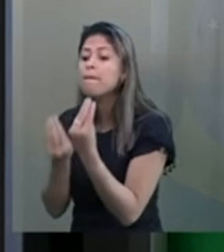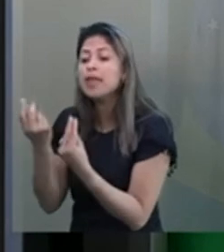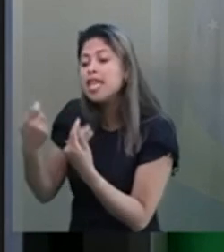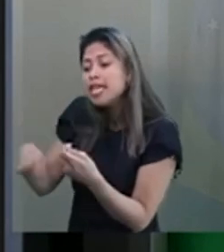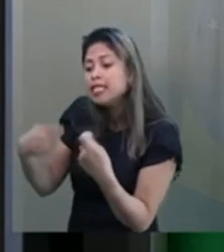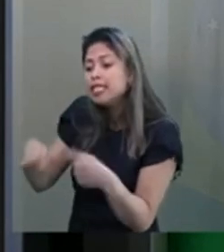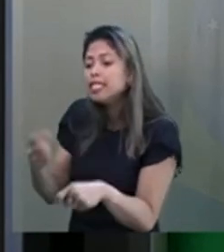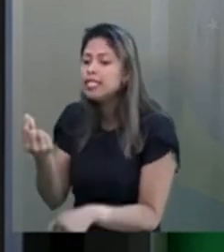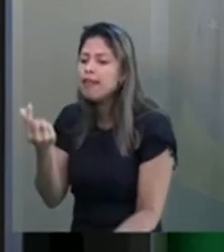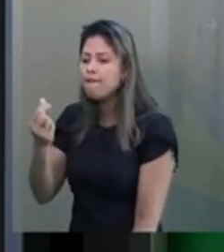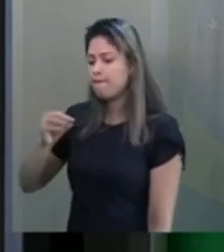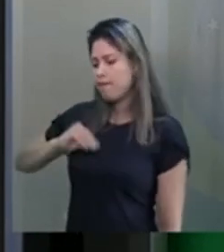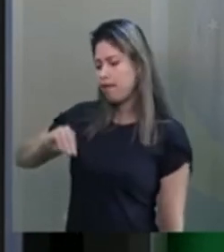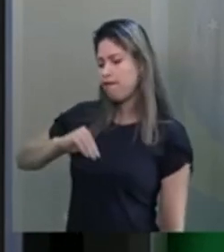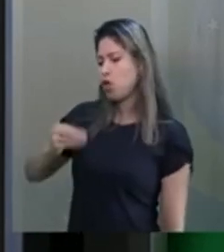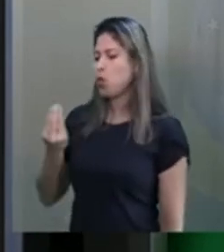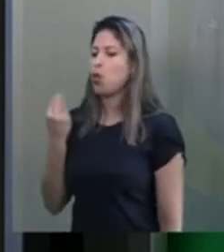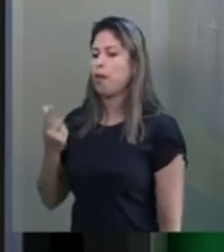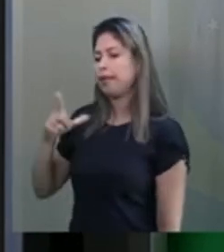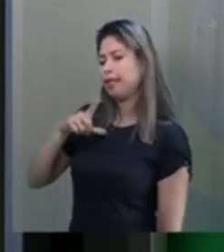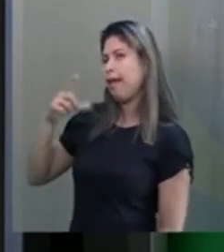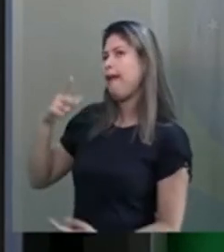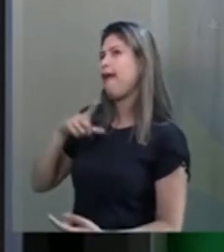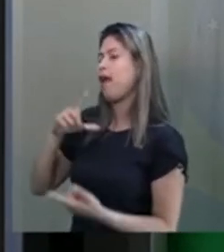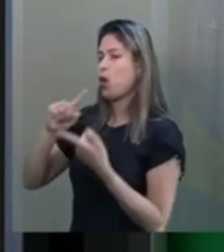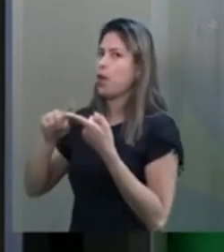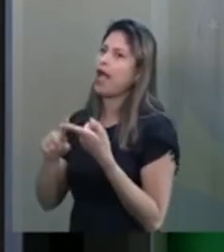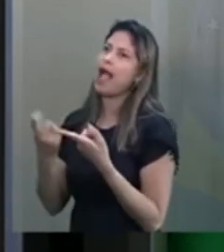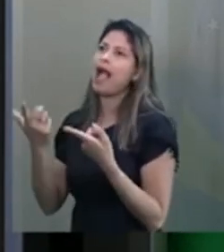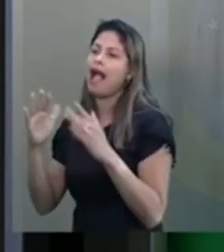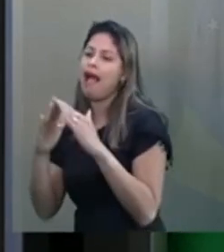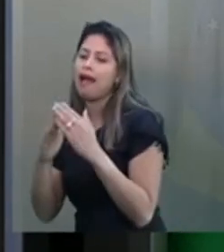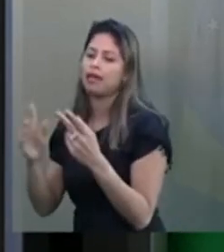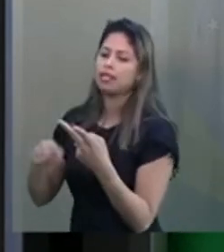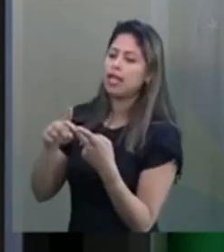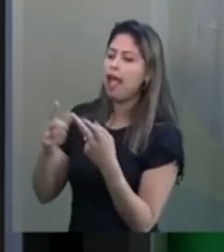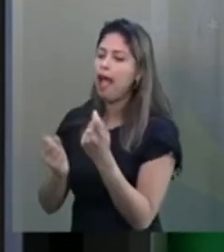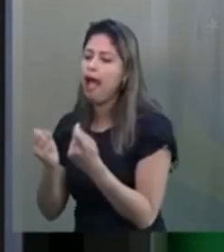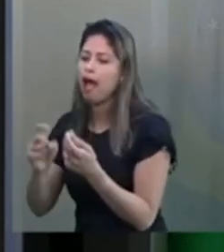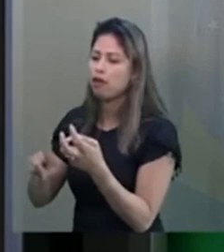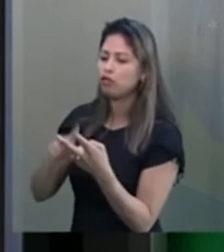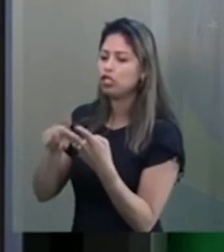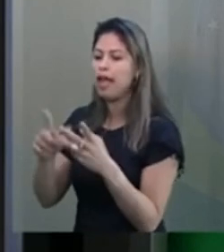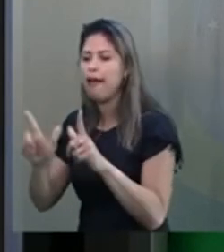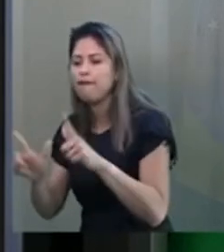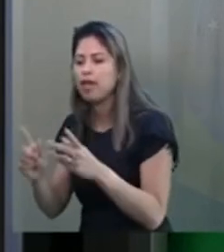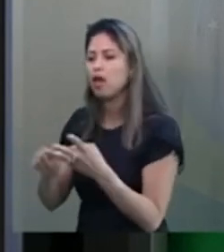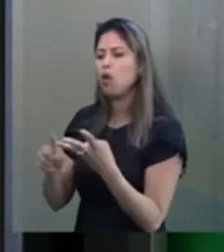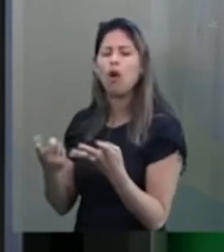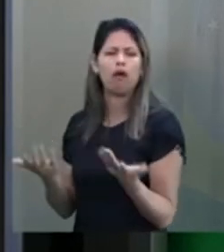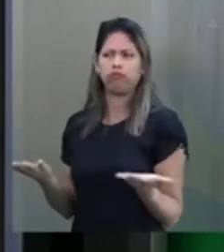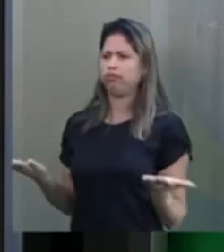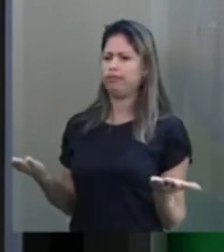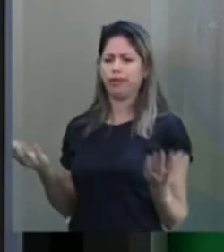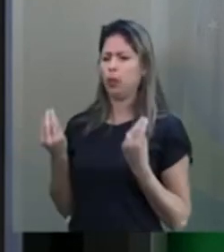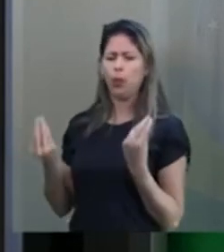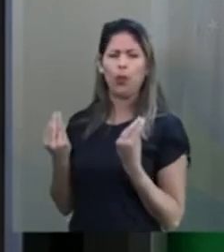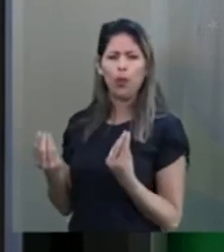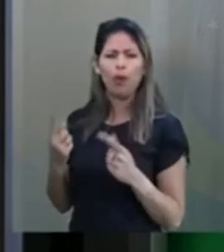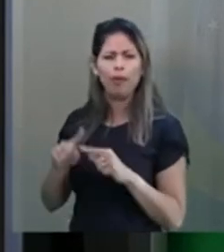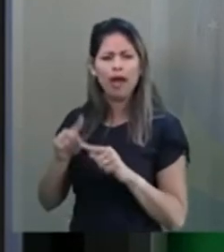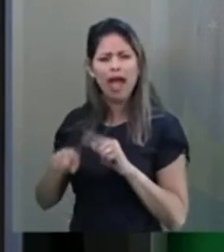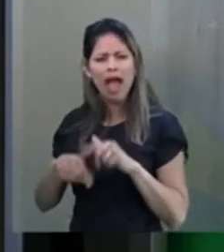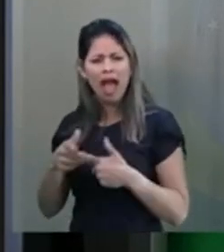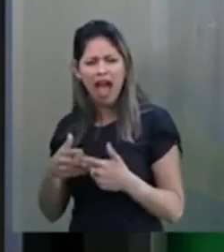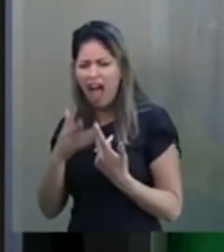casa, se é uma televisão. Ou seja, o sujeito se vê no direito de escolher o que o indivíduo quer para ele mesmo. Ele